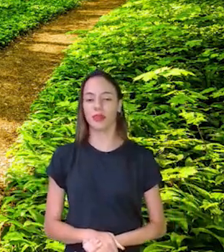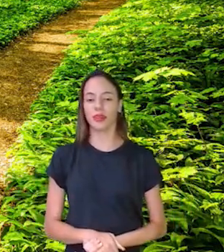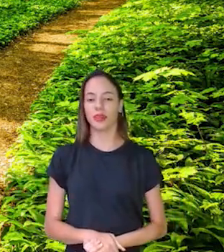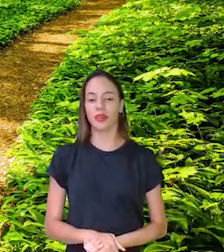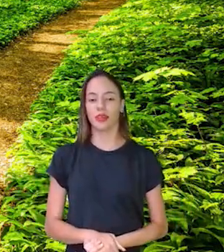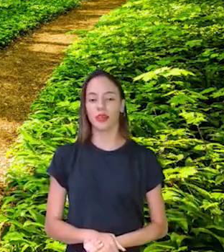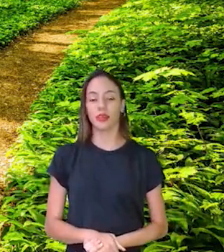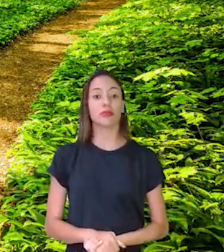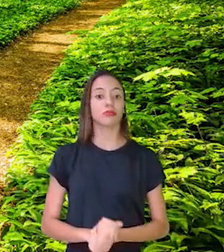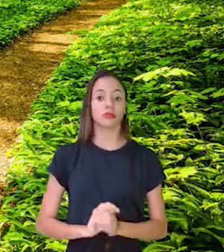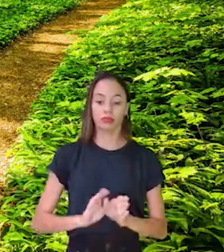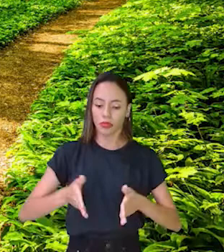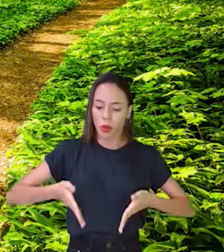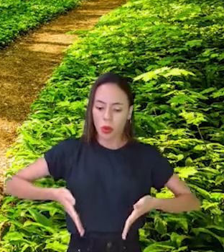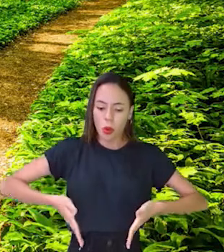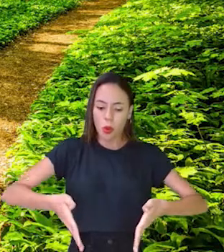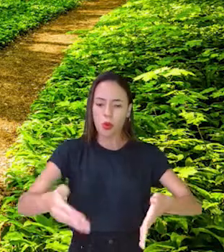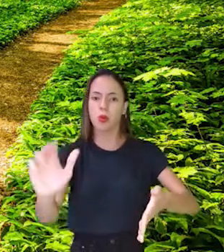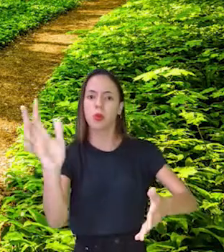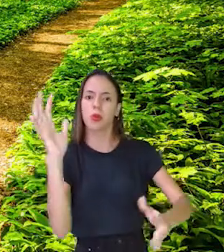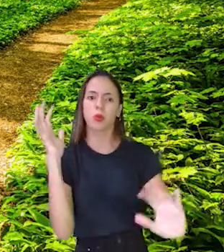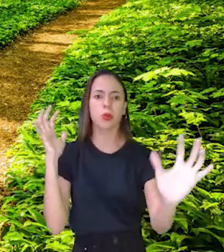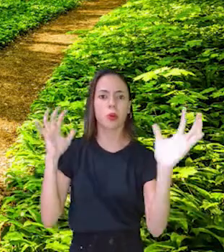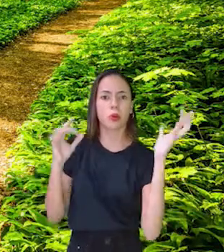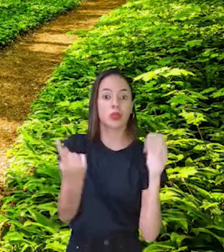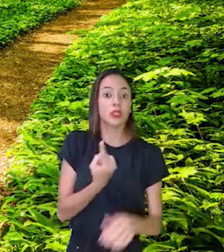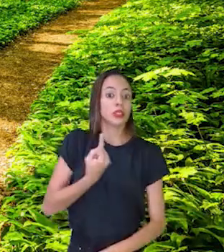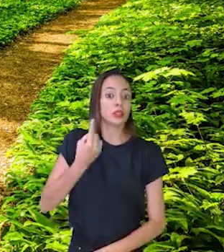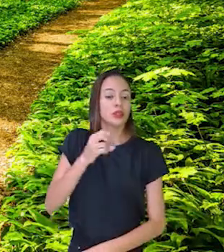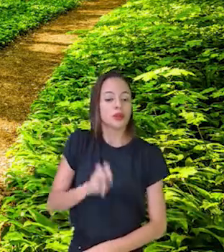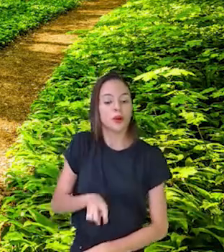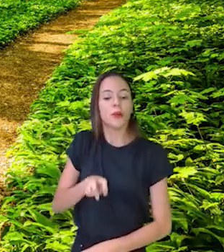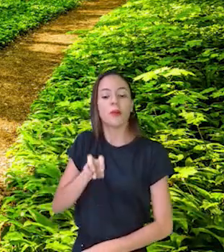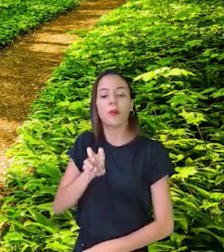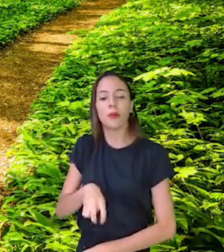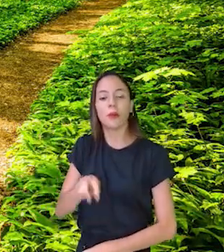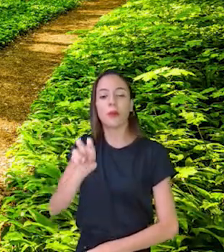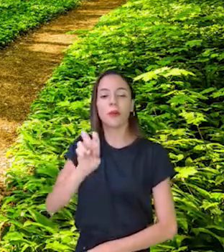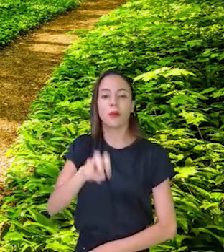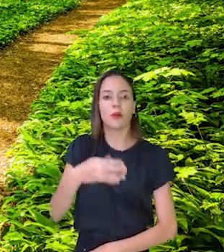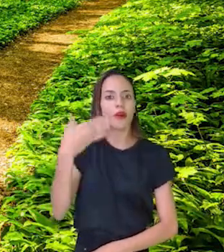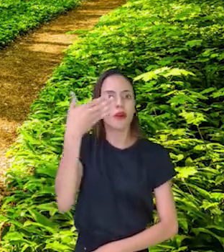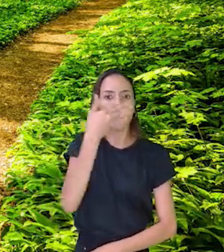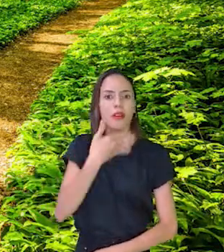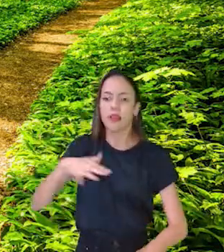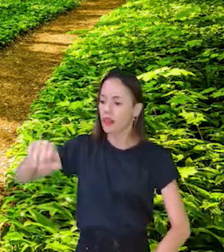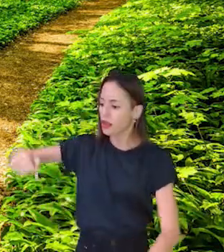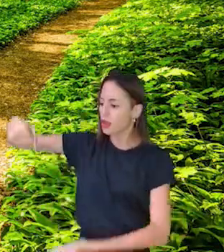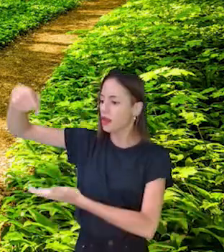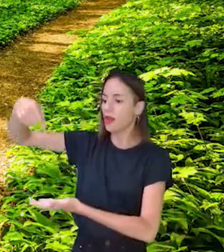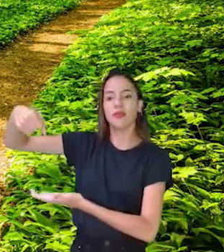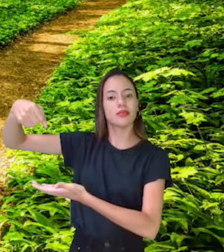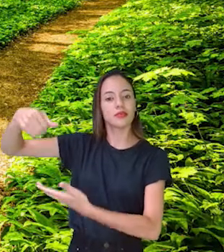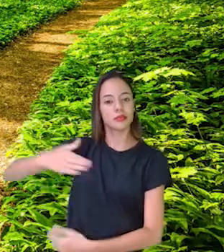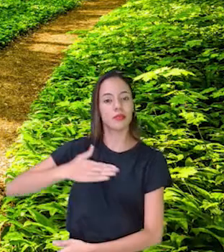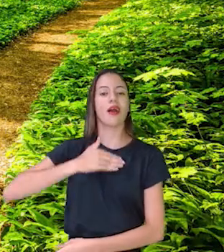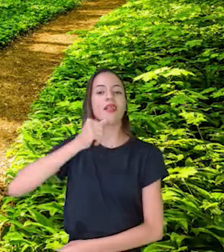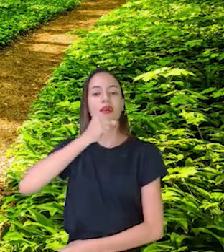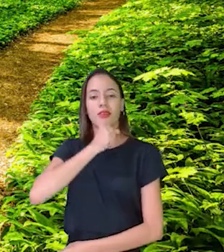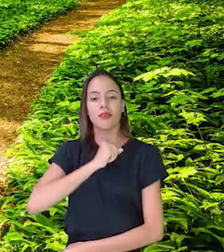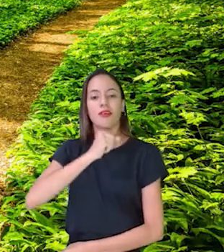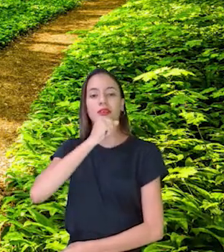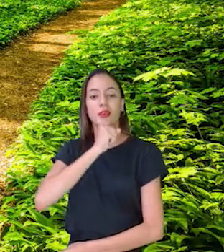Ele está lá fora eu vou bem sozinha Levar esses doces